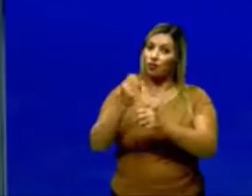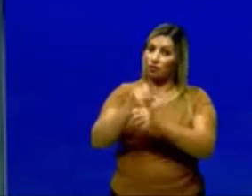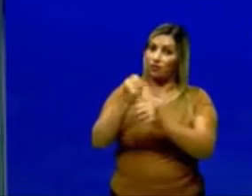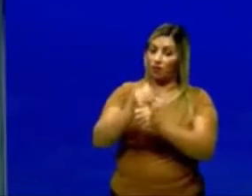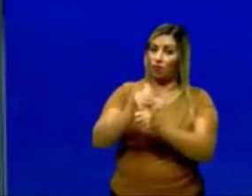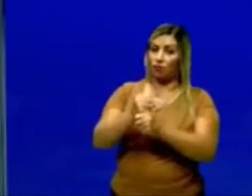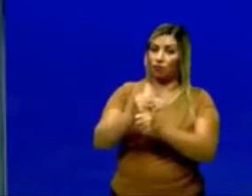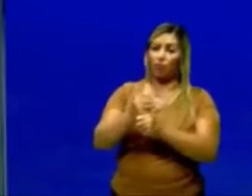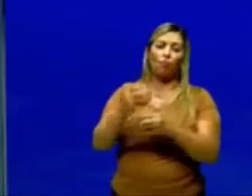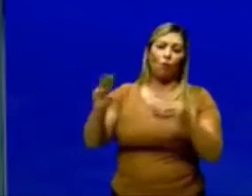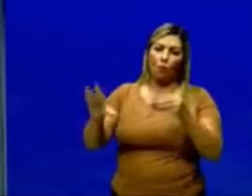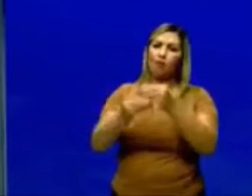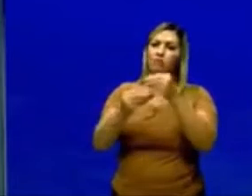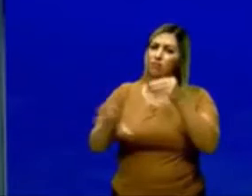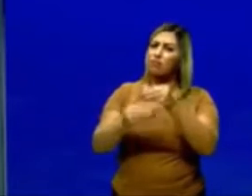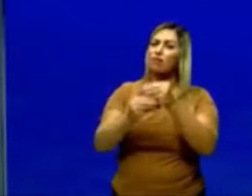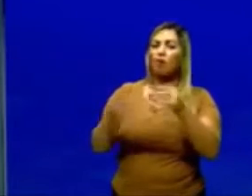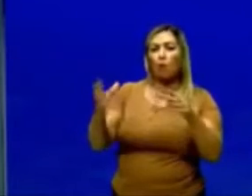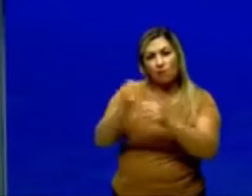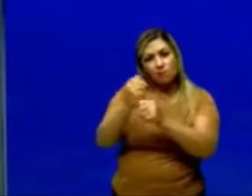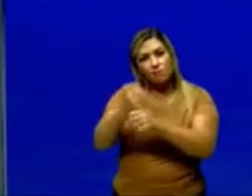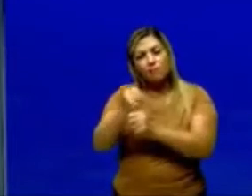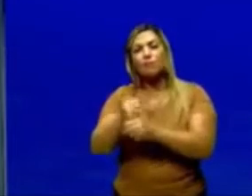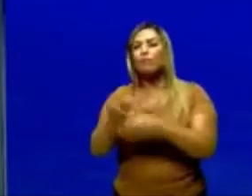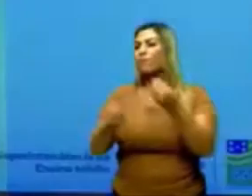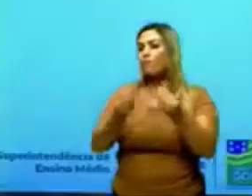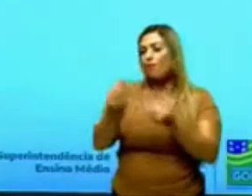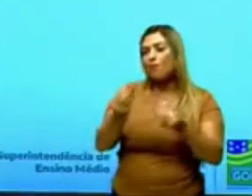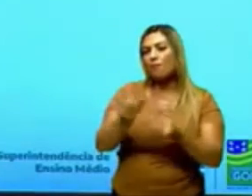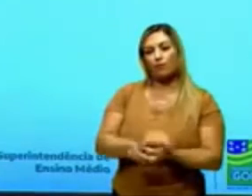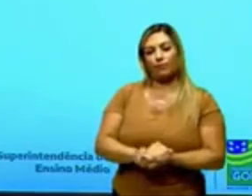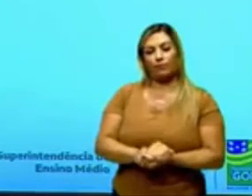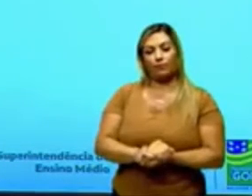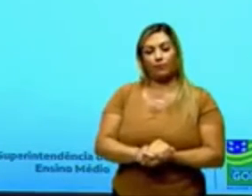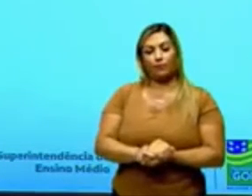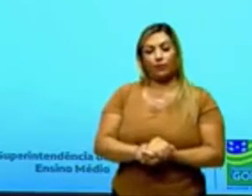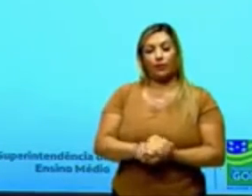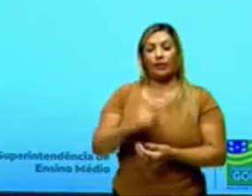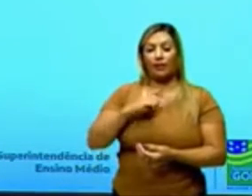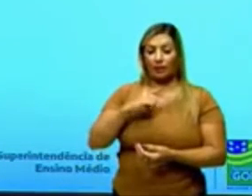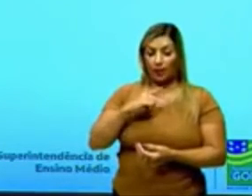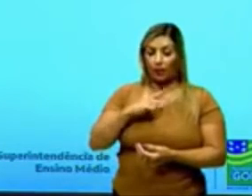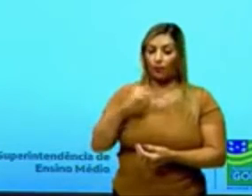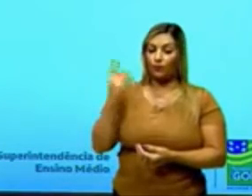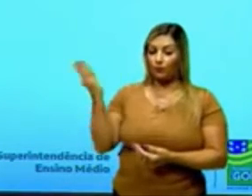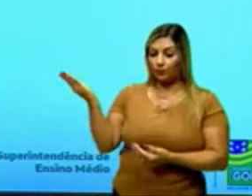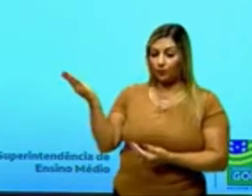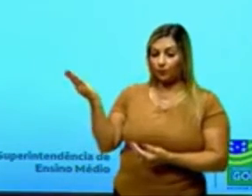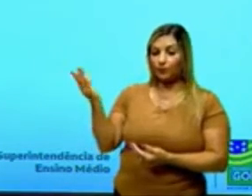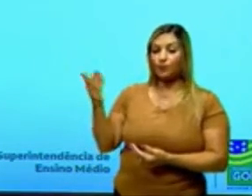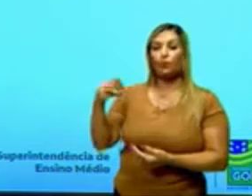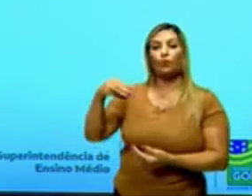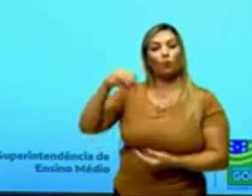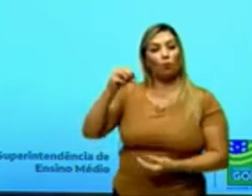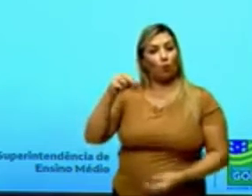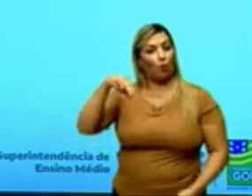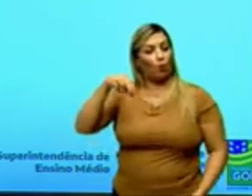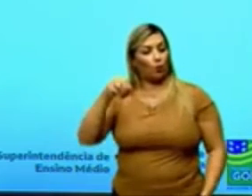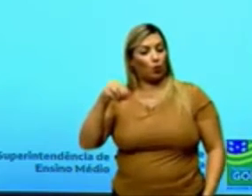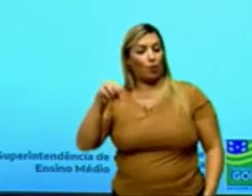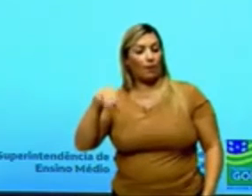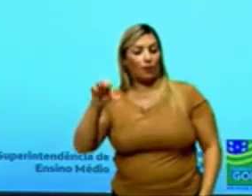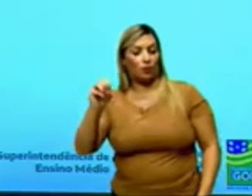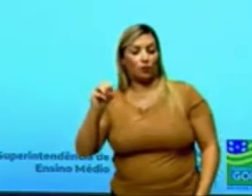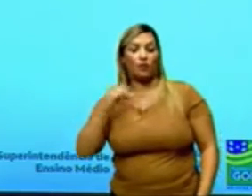reações de adição? Então, nas reações de adição, eu tenho monômeros, certo, que são formados de insaturação,